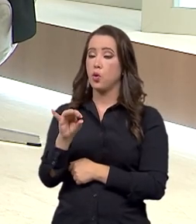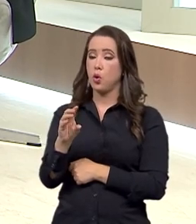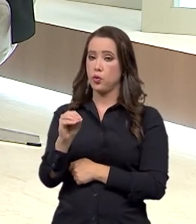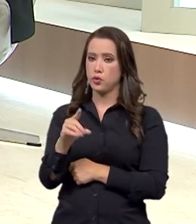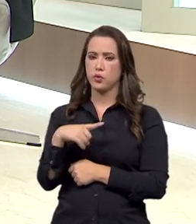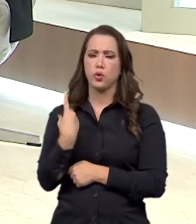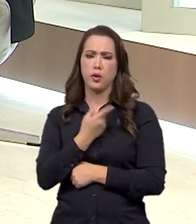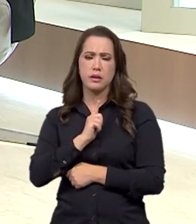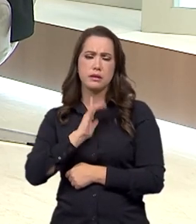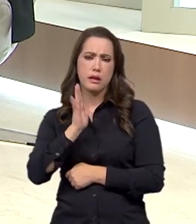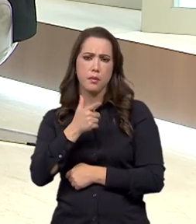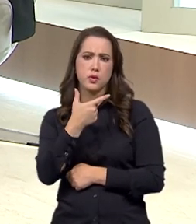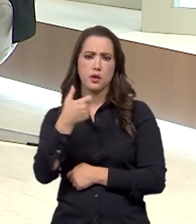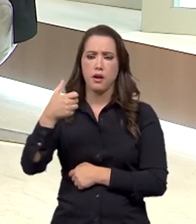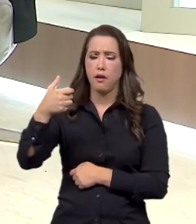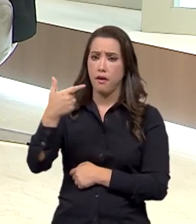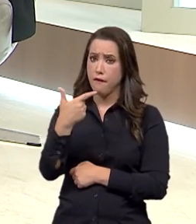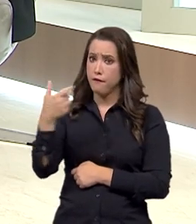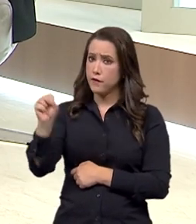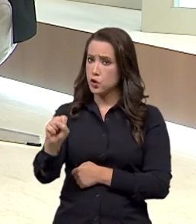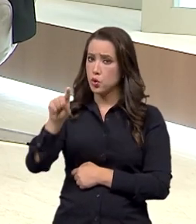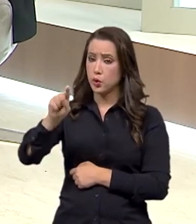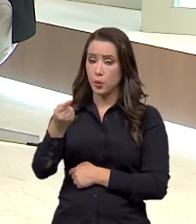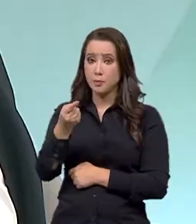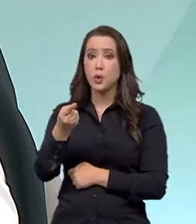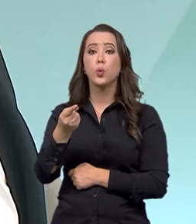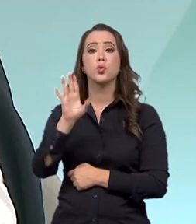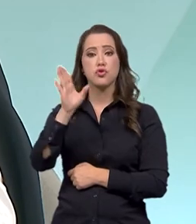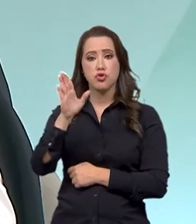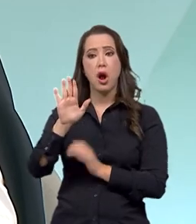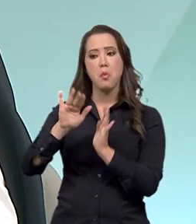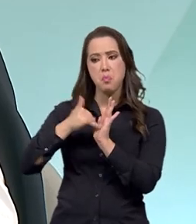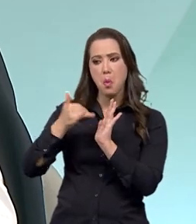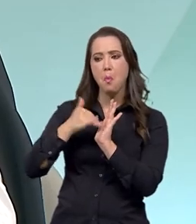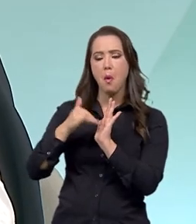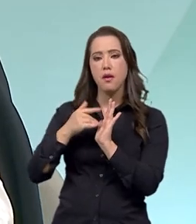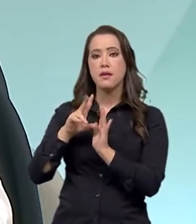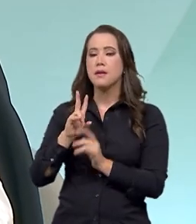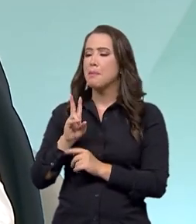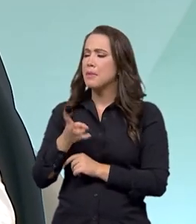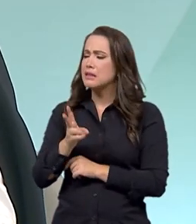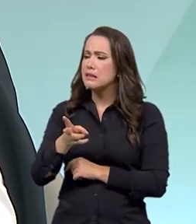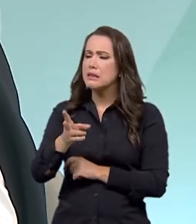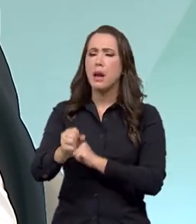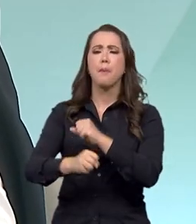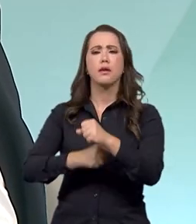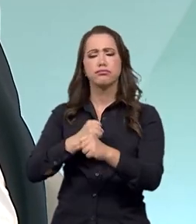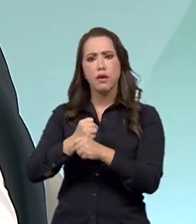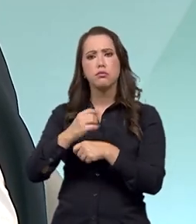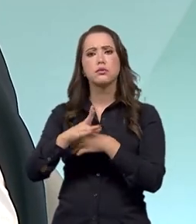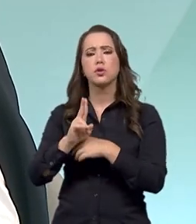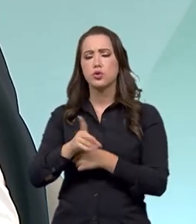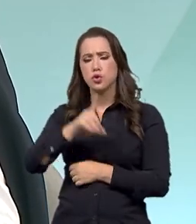arqueológicos cadastrados, mas o Brasil é tão rico que a cada dia nós encontramos novos sítios arqueológicos. Então, fizemos essa